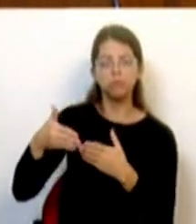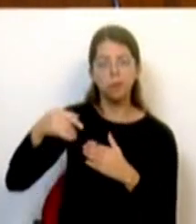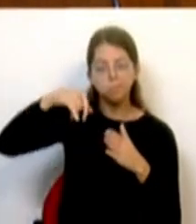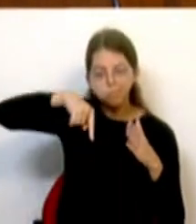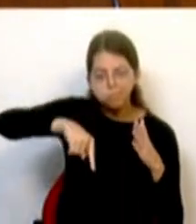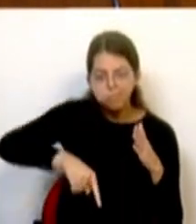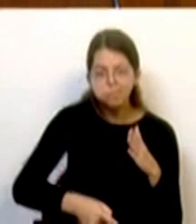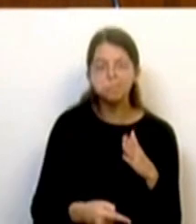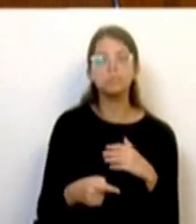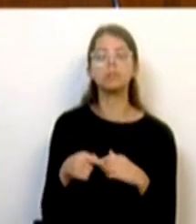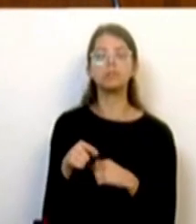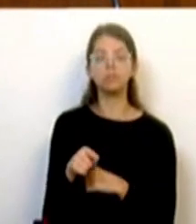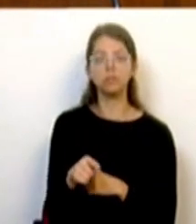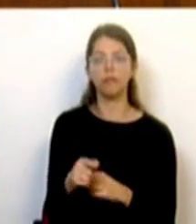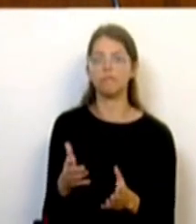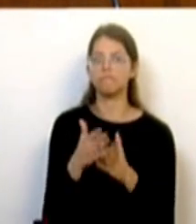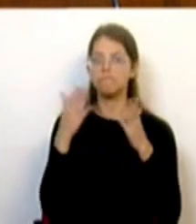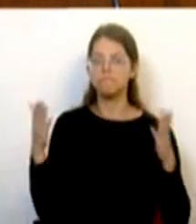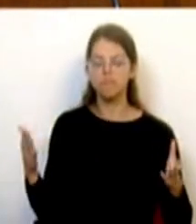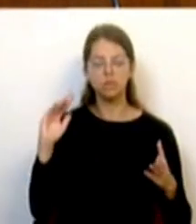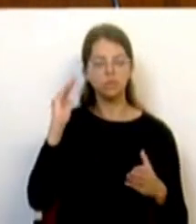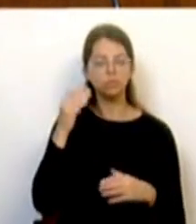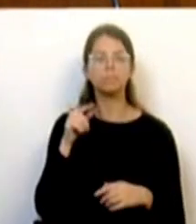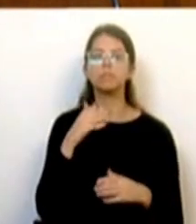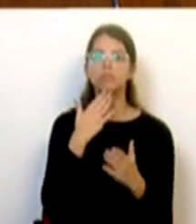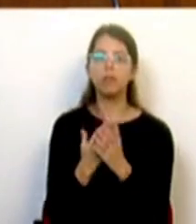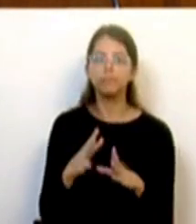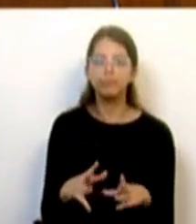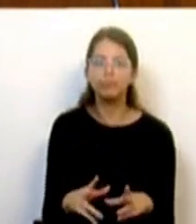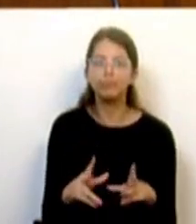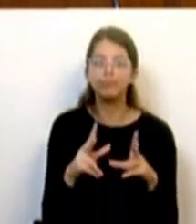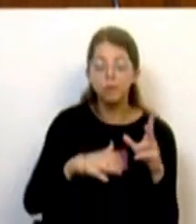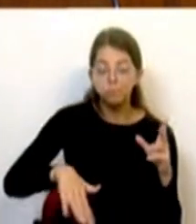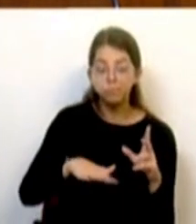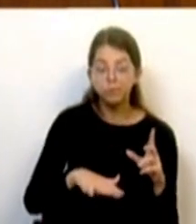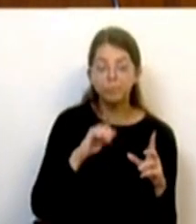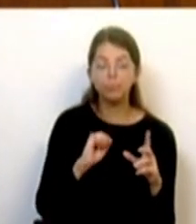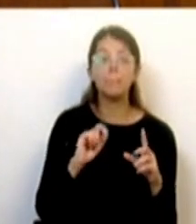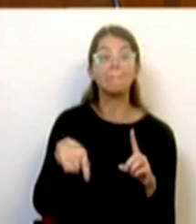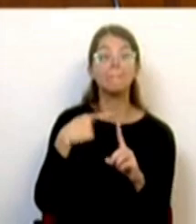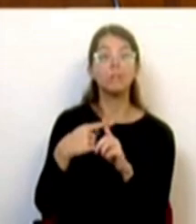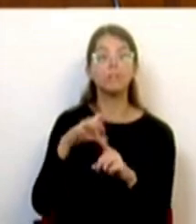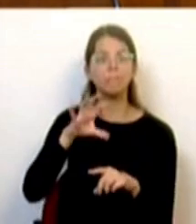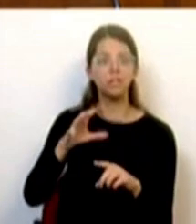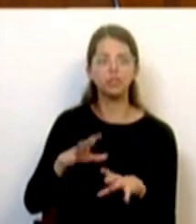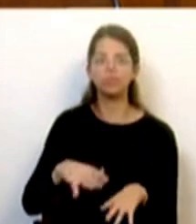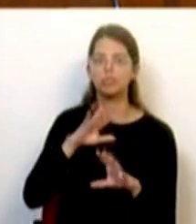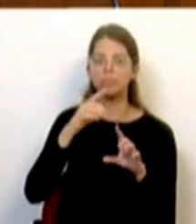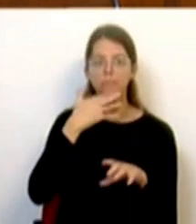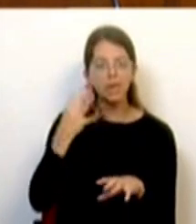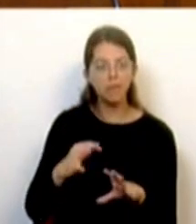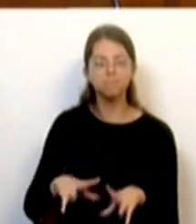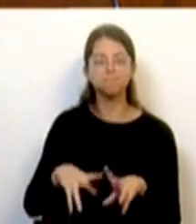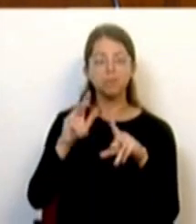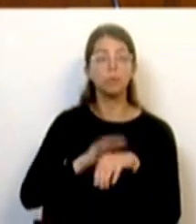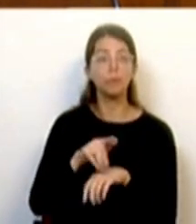contribui decisivamente para o desenvolvimento não apenas da região, mas de todo o país. Foi por isso que